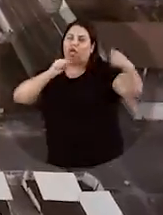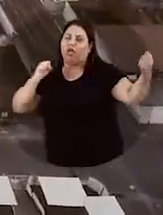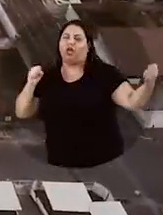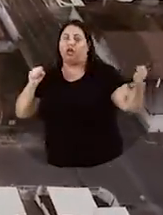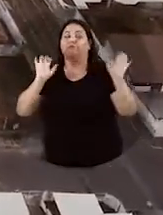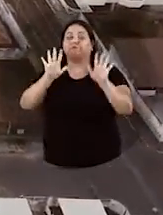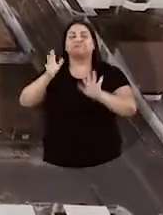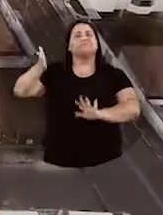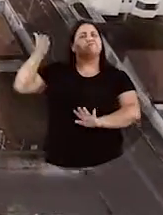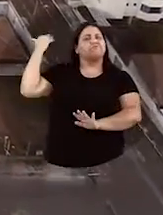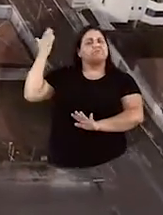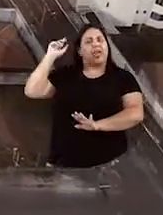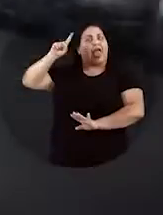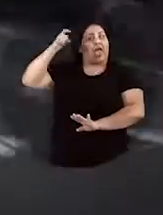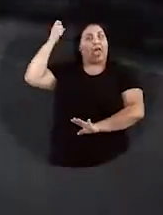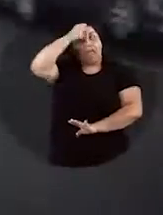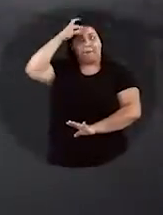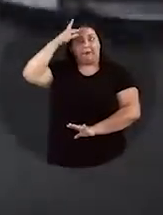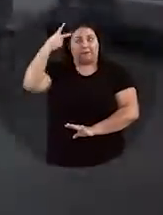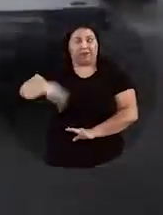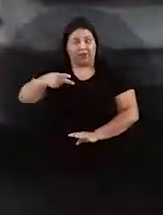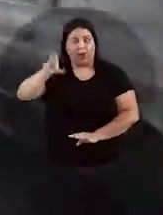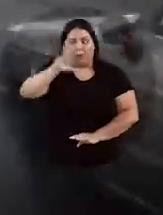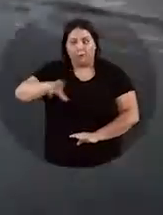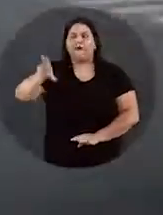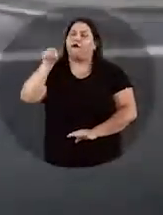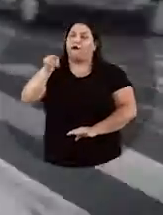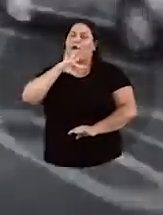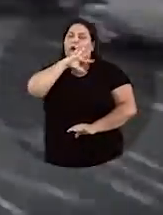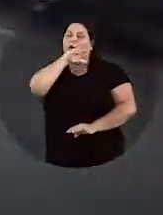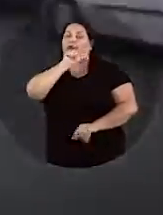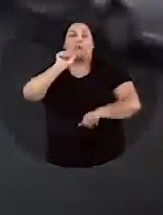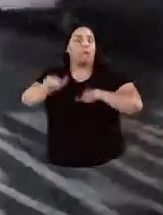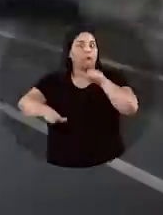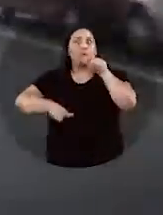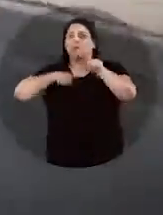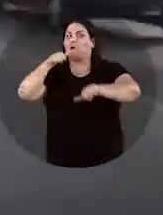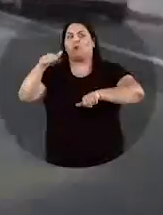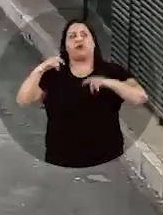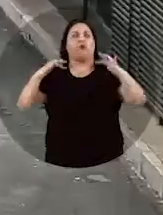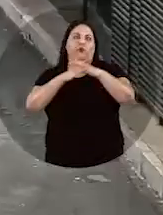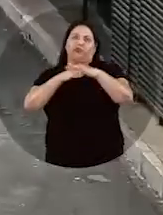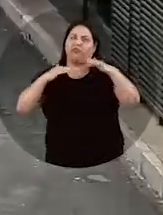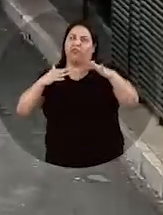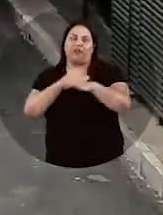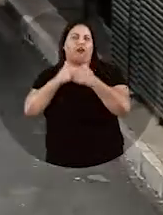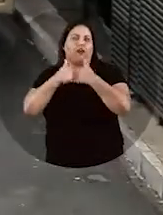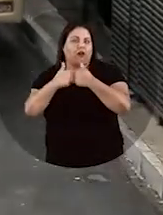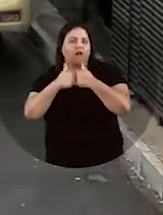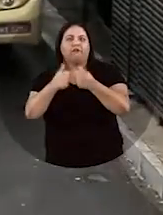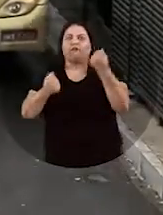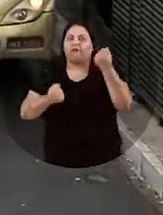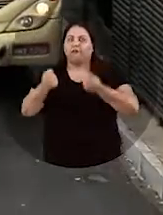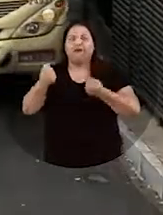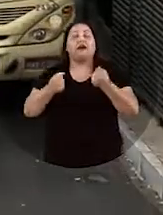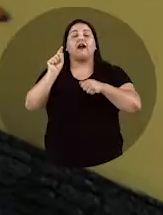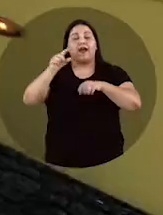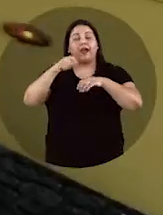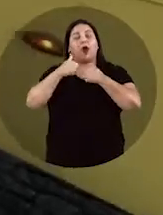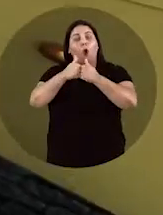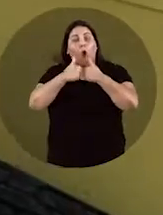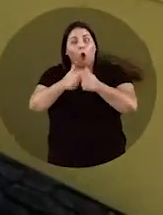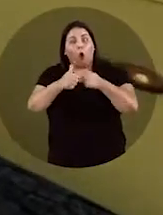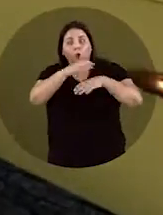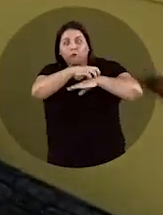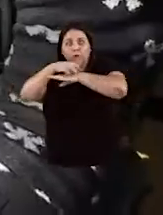Quando foi prefeito de Uberlândia, Odelmo transformou a nossa estrutura de trânsito e fez o sistema de transporte público